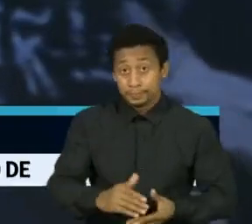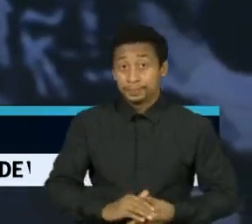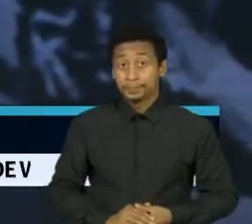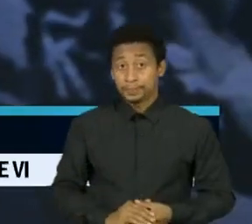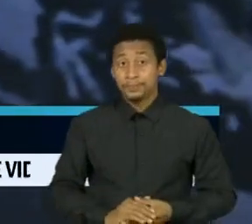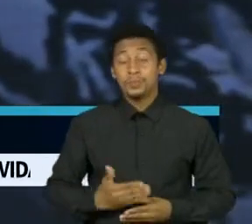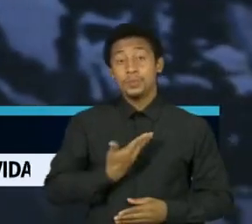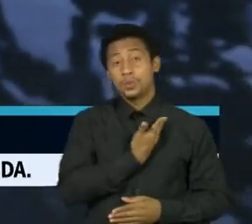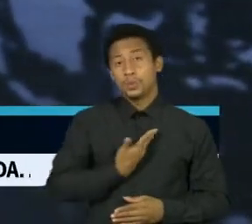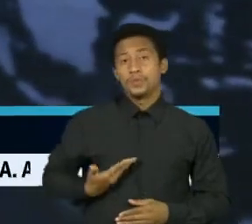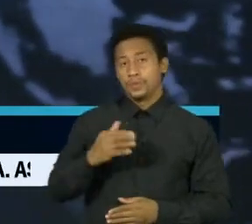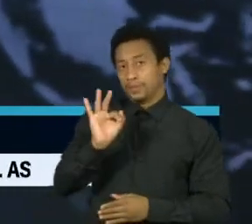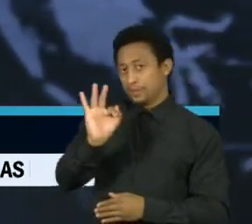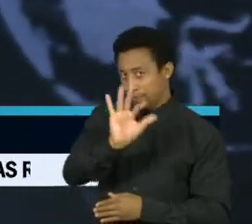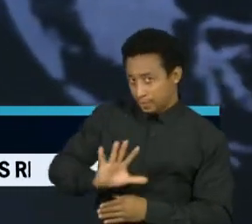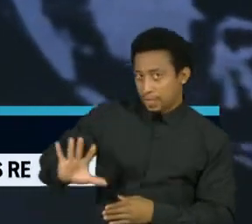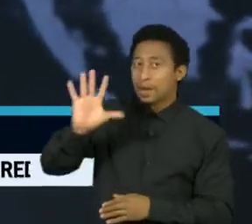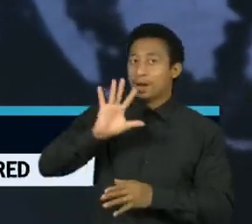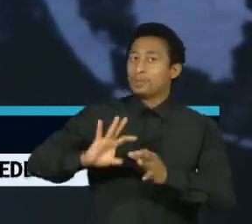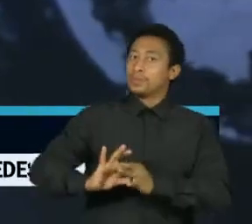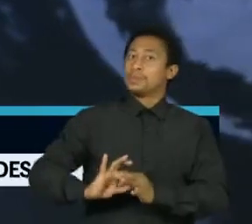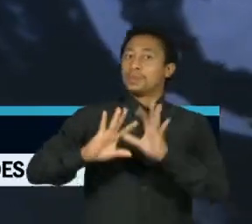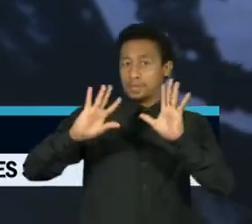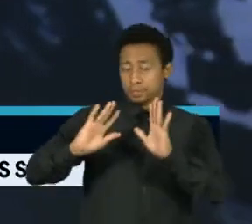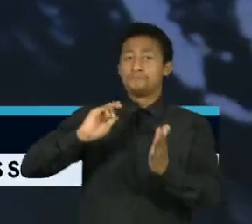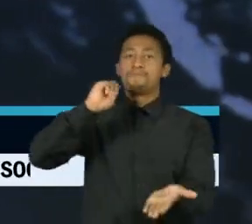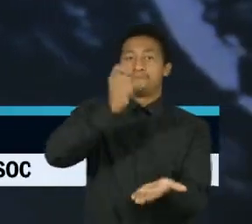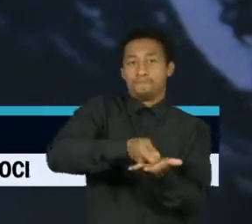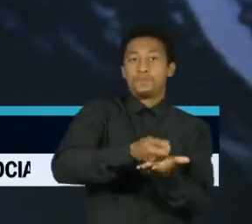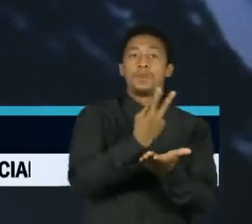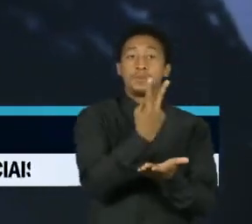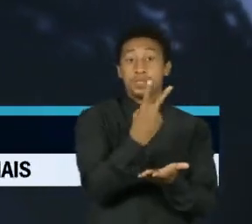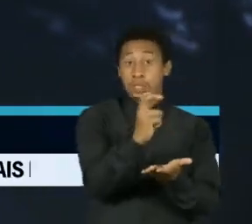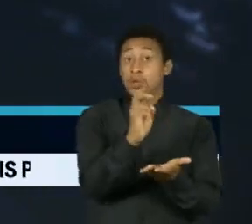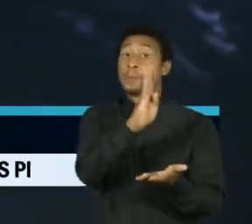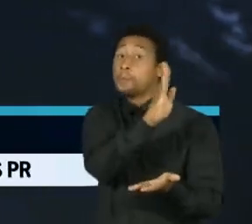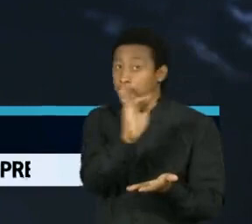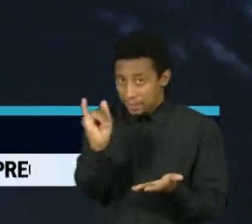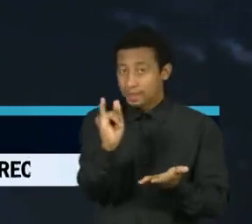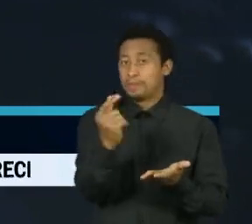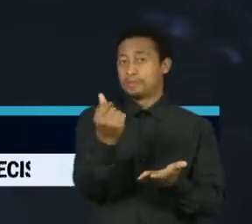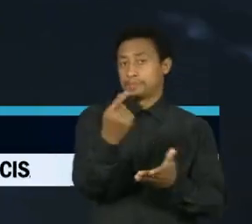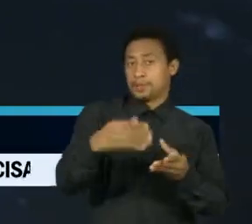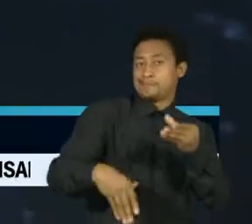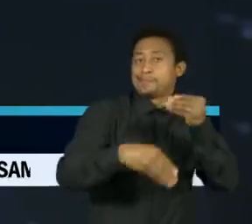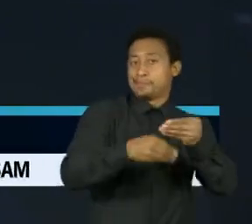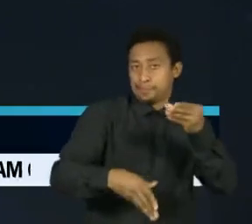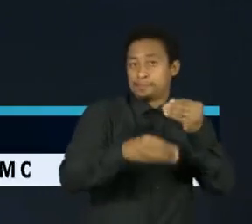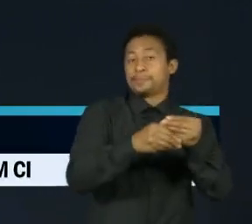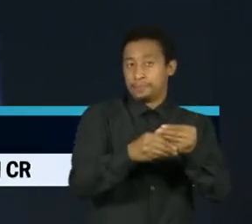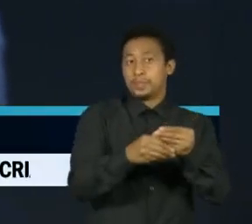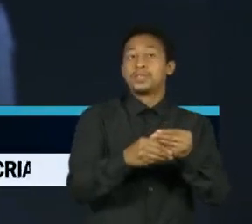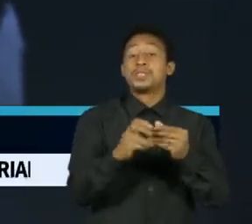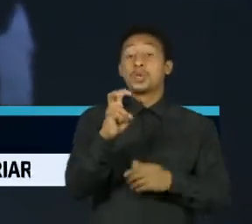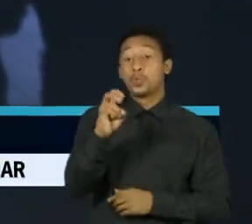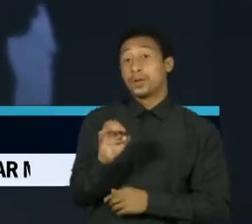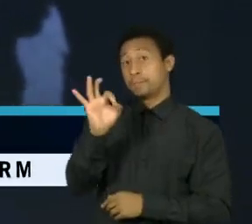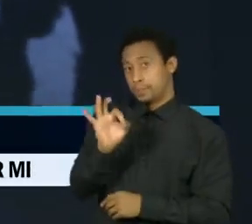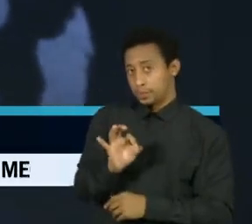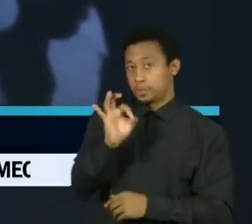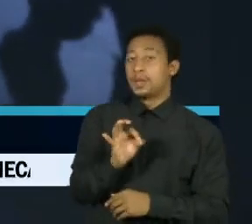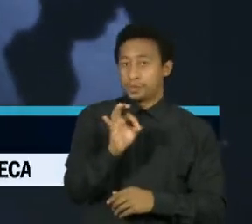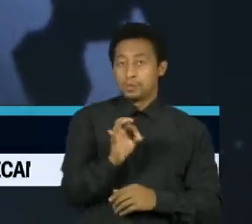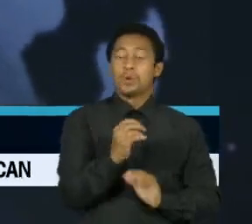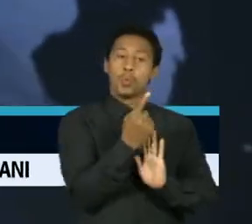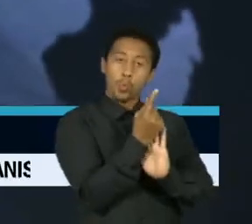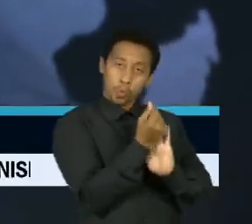O governo federal autorizou o pagamento de 25 bilhões de reais em emendas parlamentares. Metade do valor será destinado ao orçamento